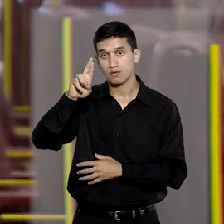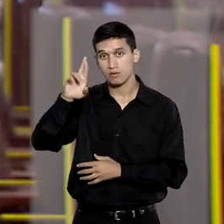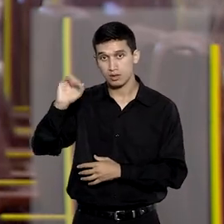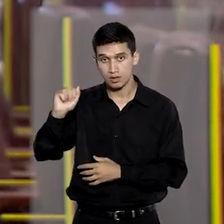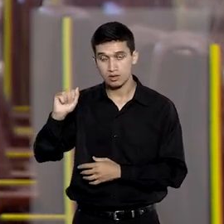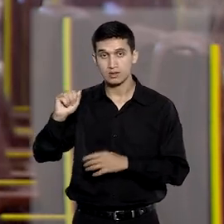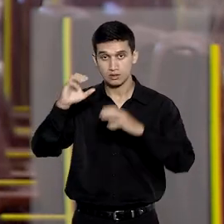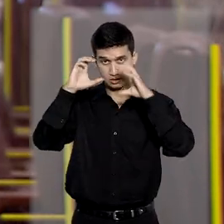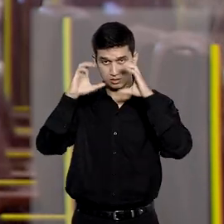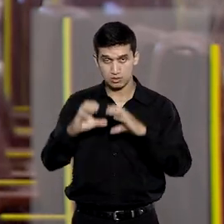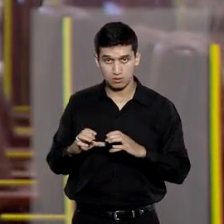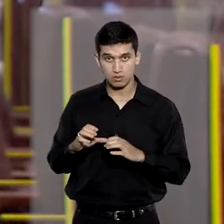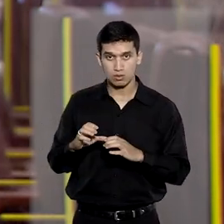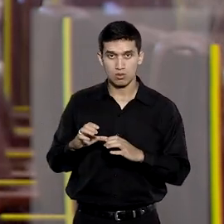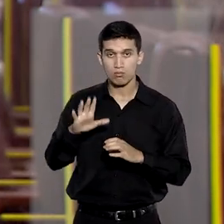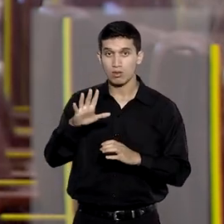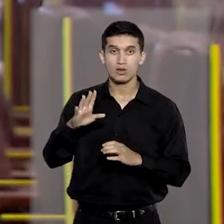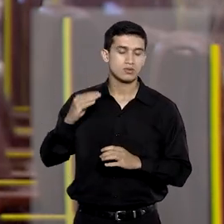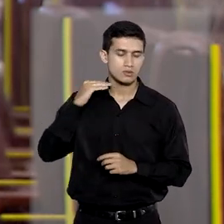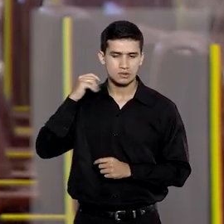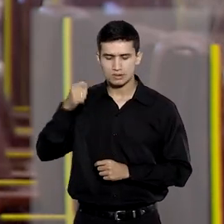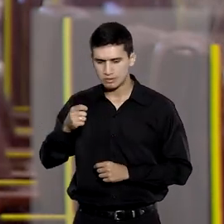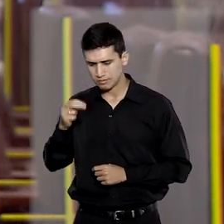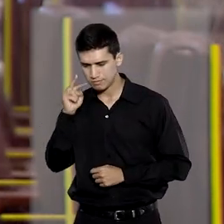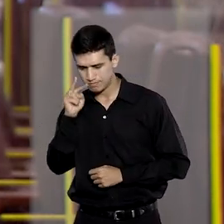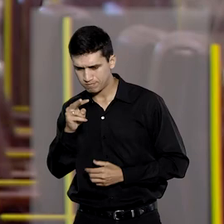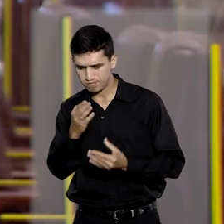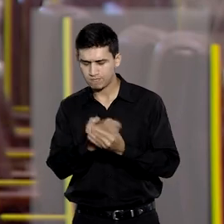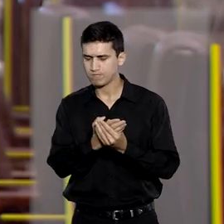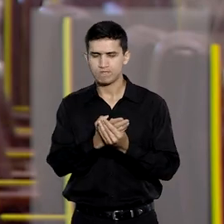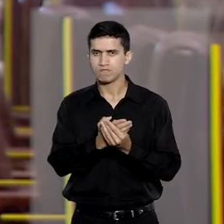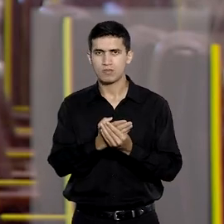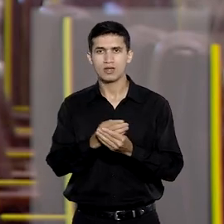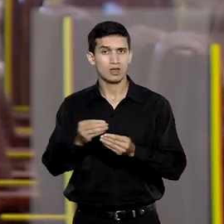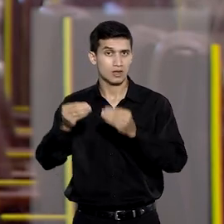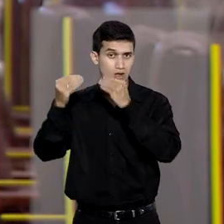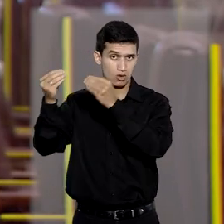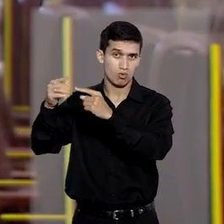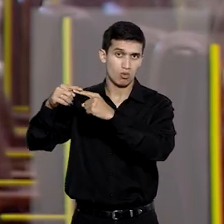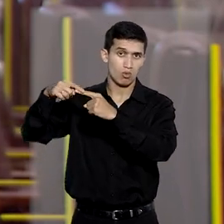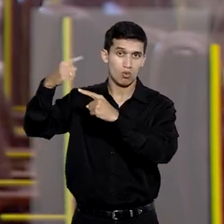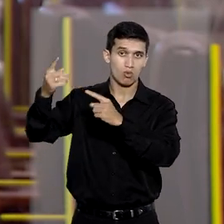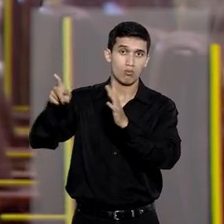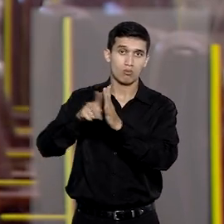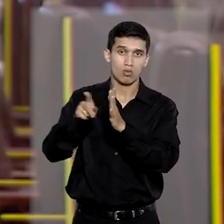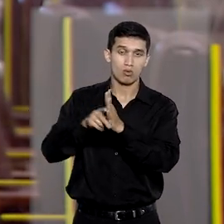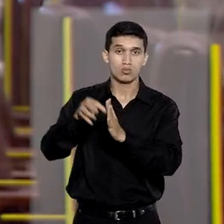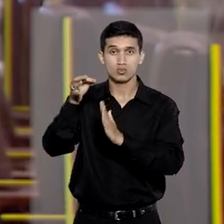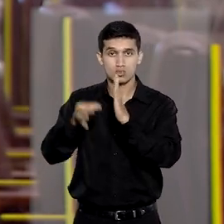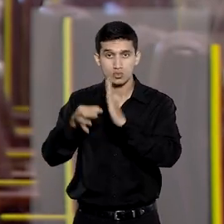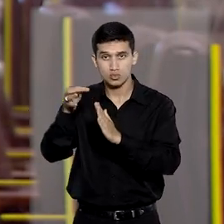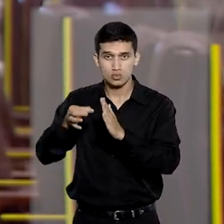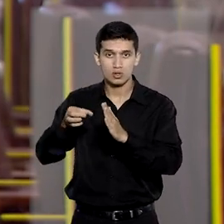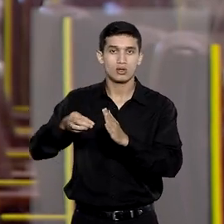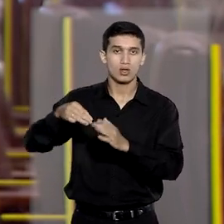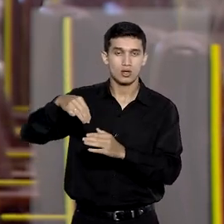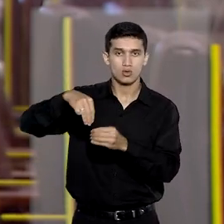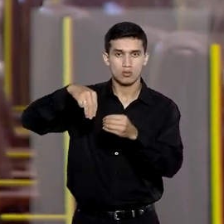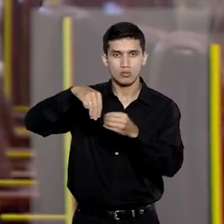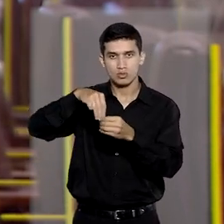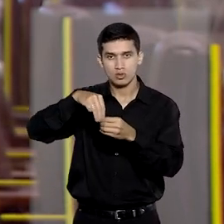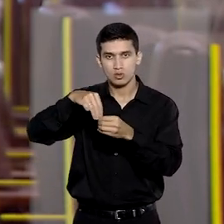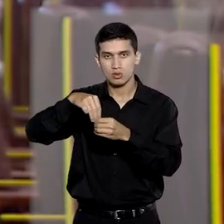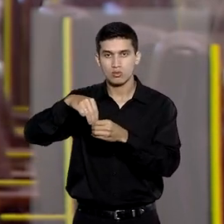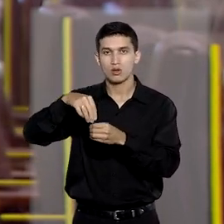São Bernardo do Campo, mas o juiz se declarou incompetente para julgá-la e remeteu os autos ao juízo do município de Arthur